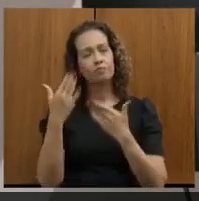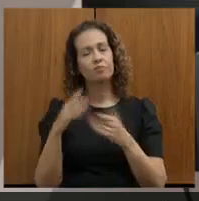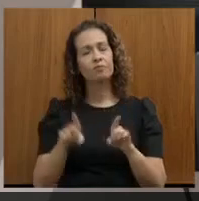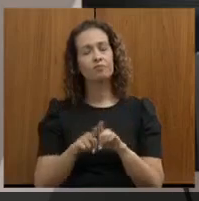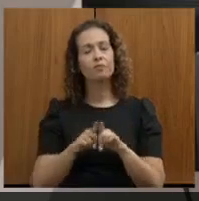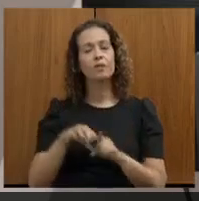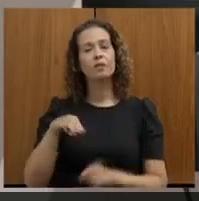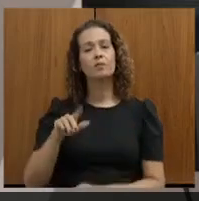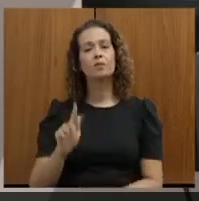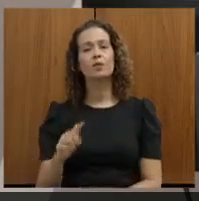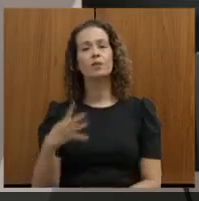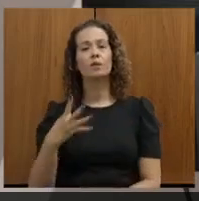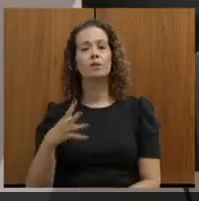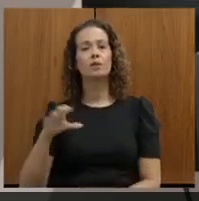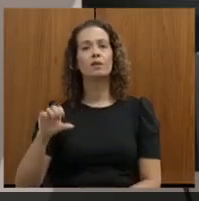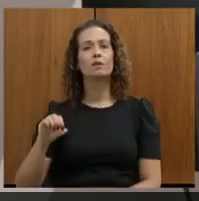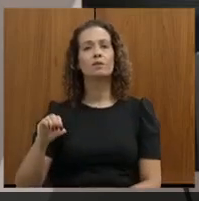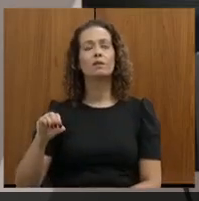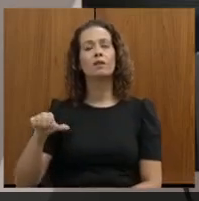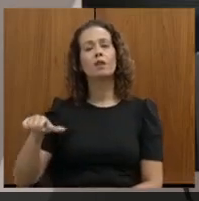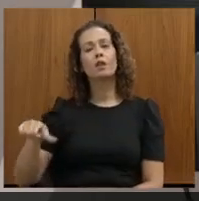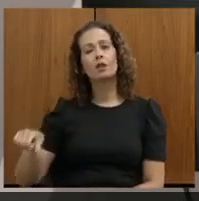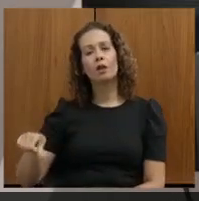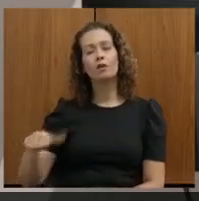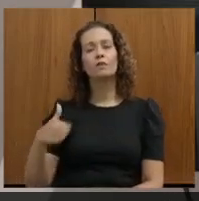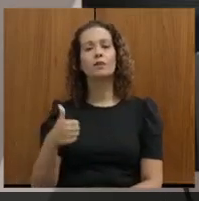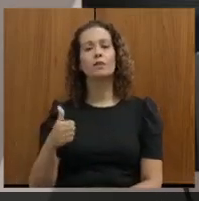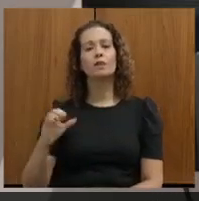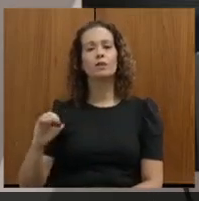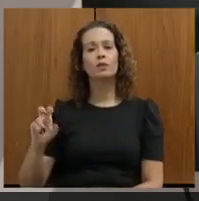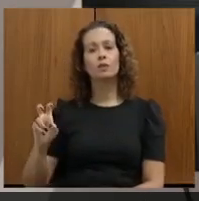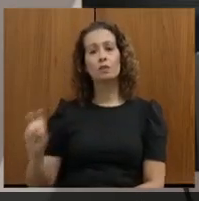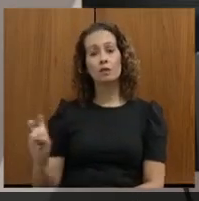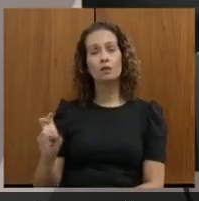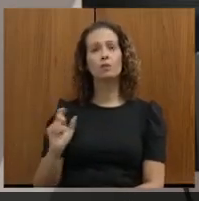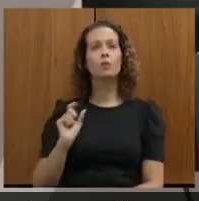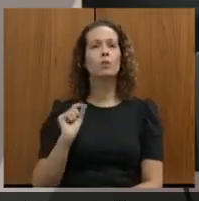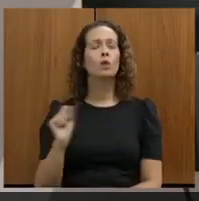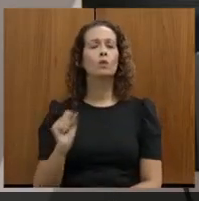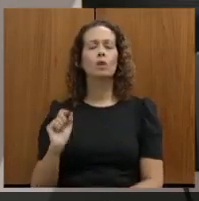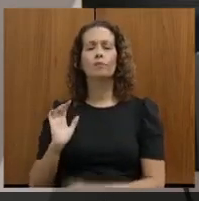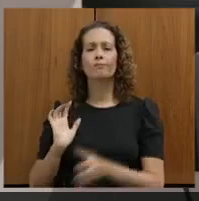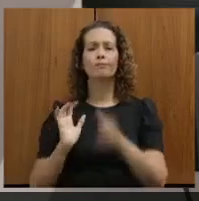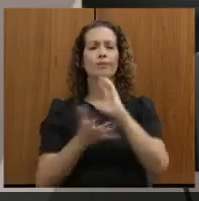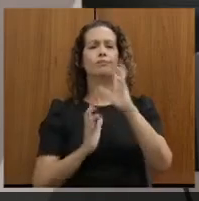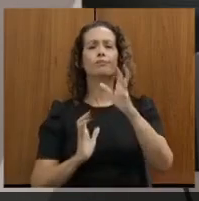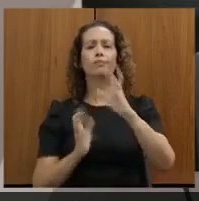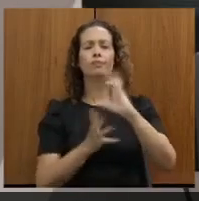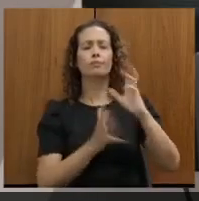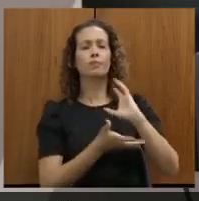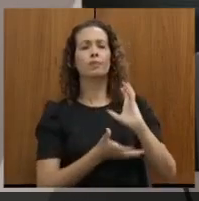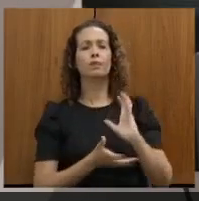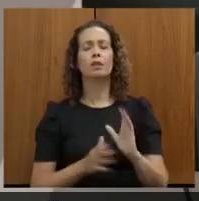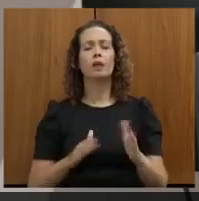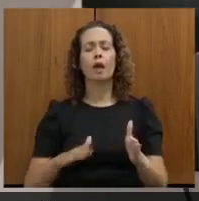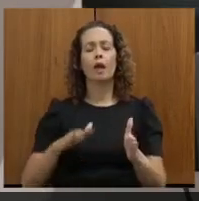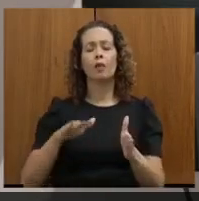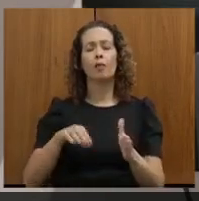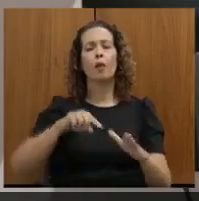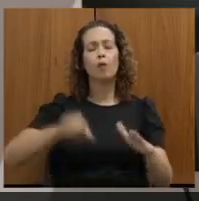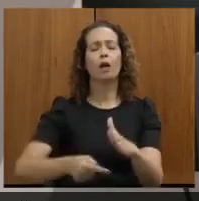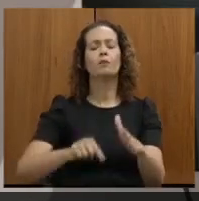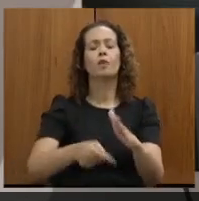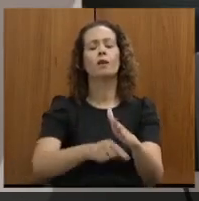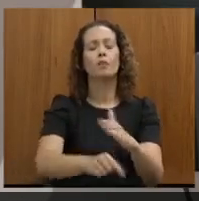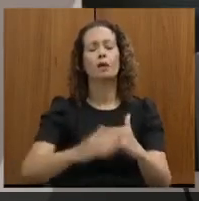MG409105, que é uma restauração, nem mais tapa o buraco, que não cabia, que sai ali da